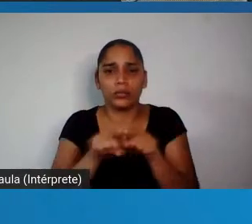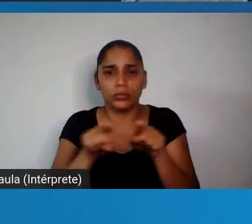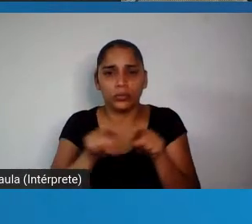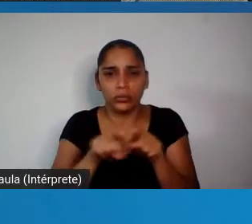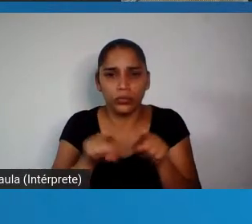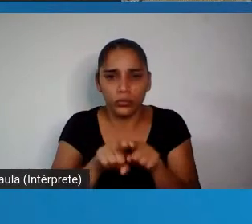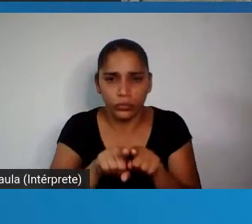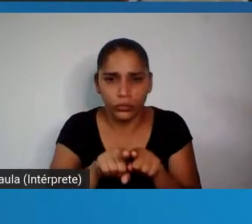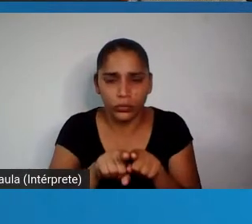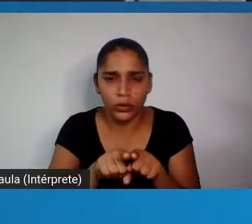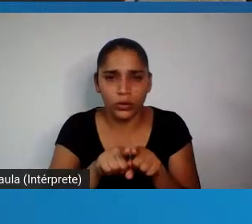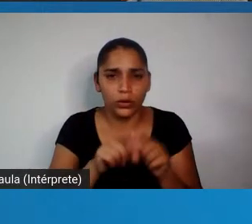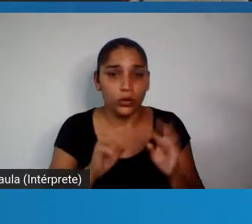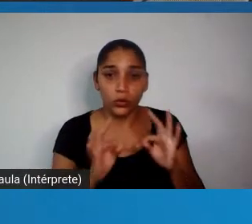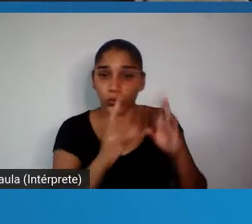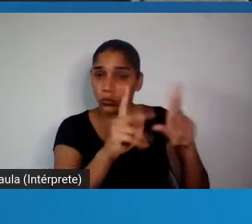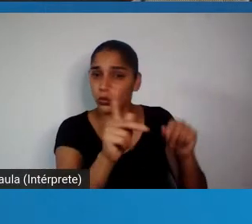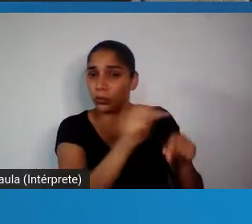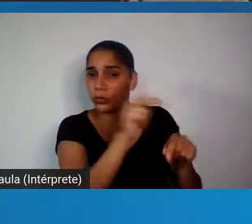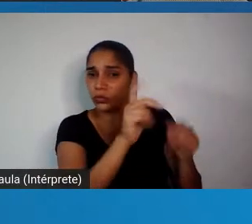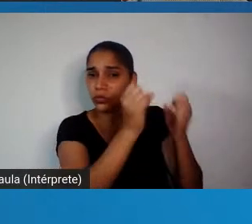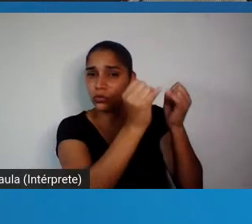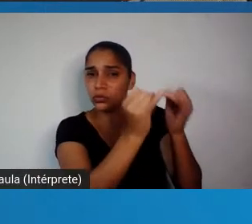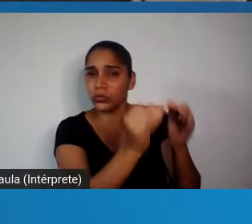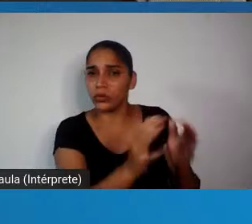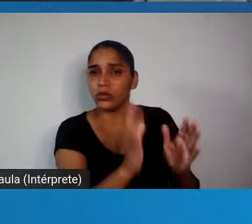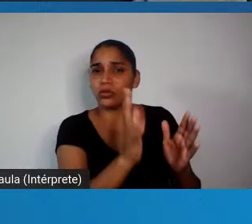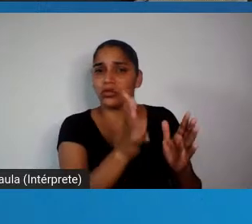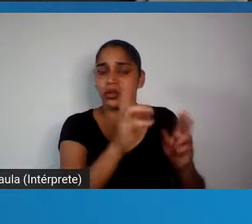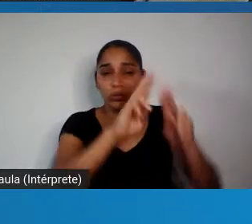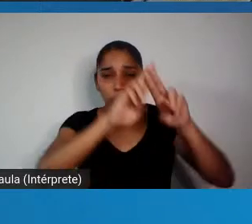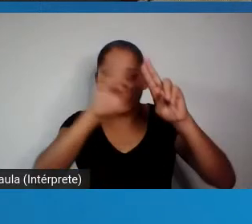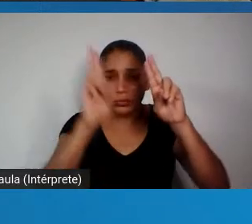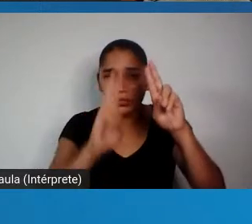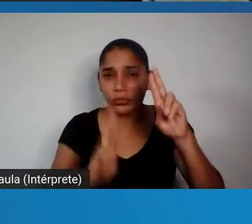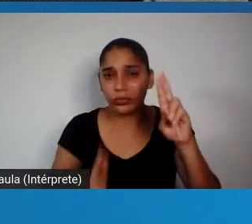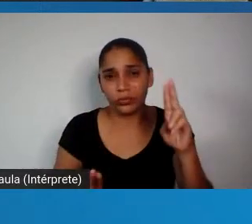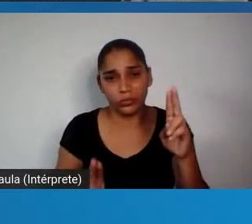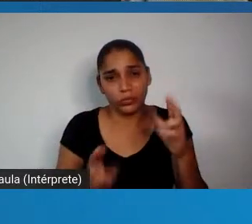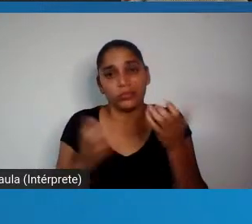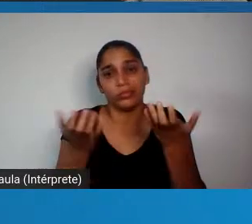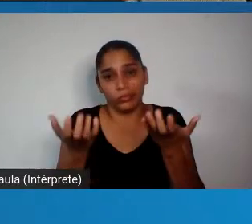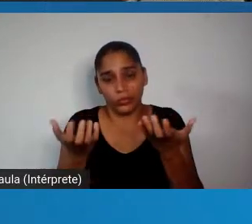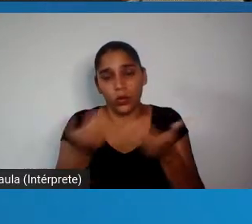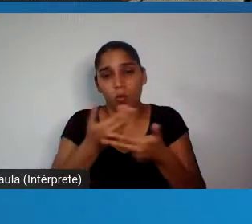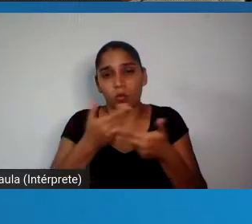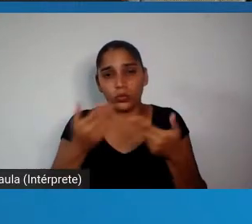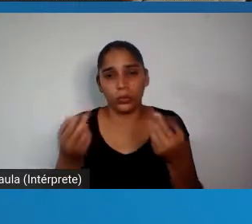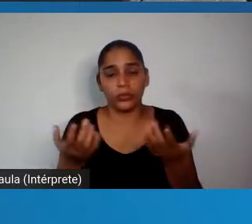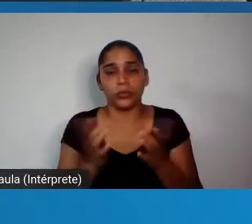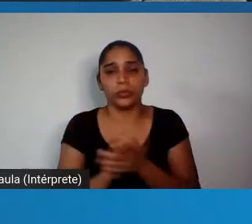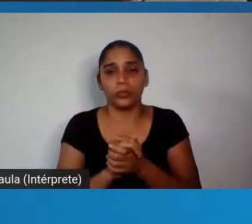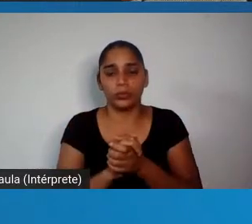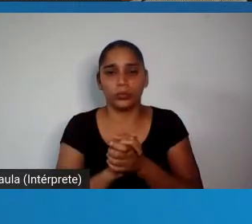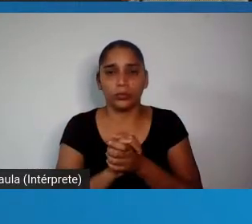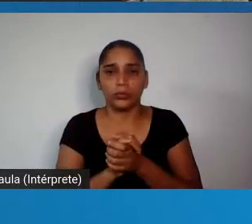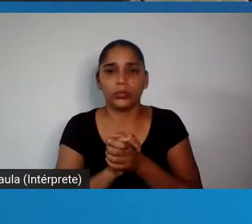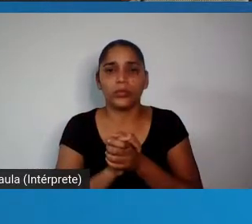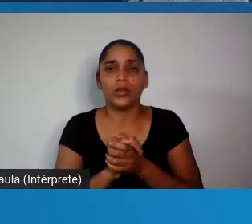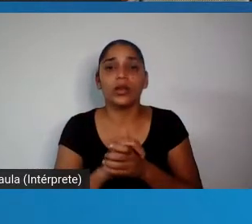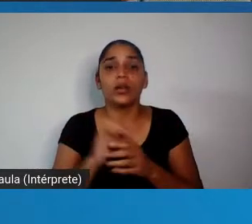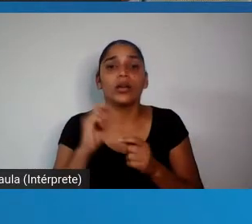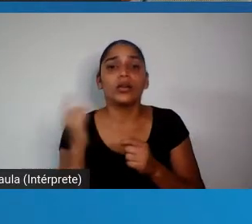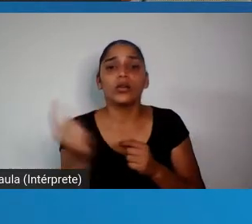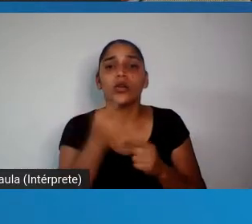Medonho fala de todo mundo que foi formado pela UFRJ, é uma coisa, uma coisa, mas eu acho que a gente tem,